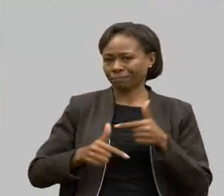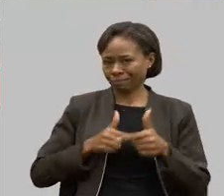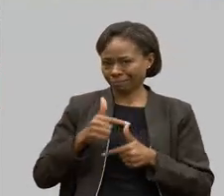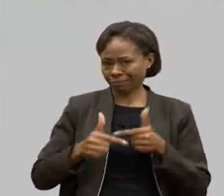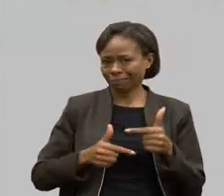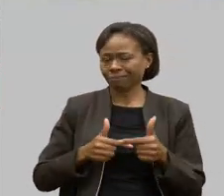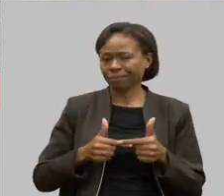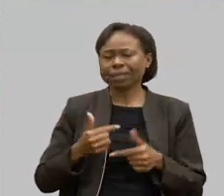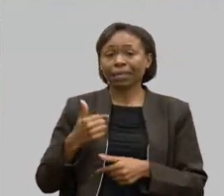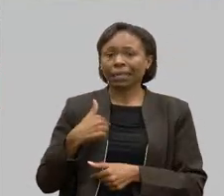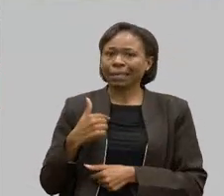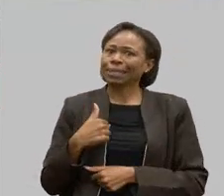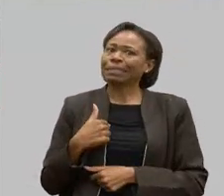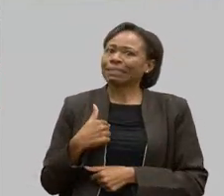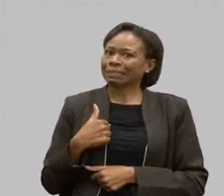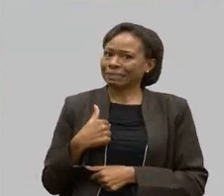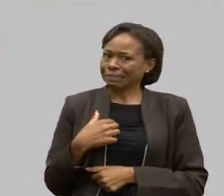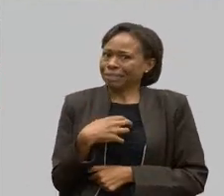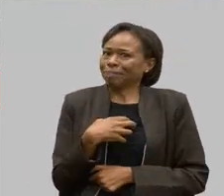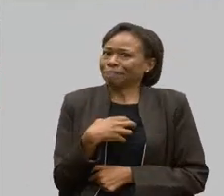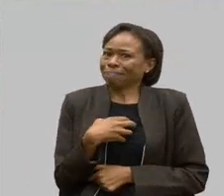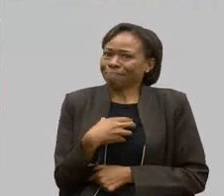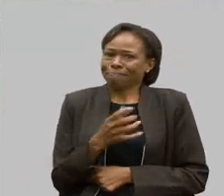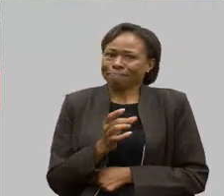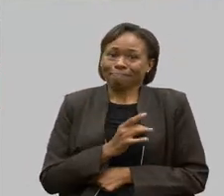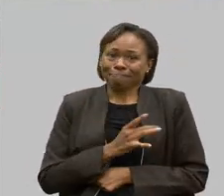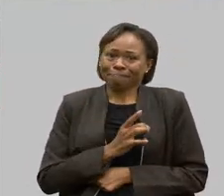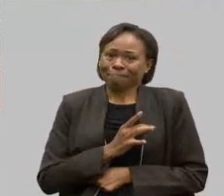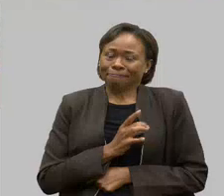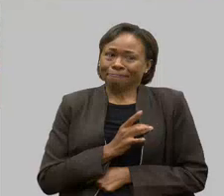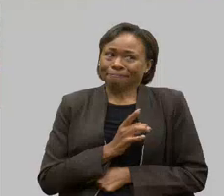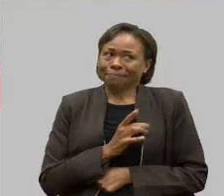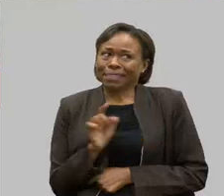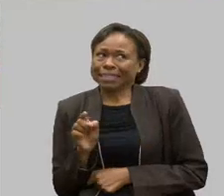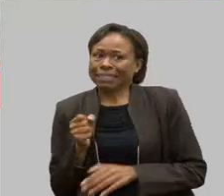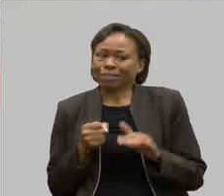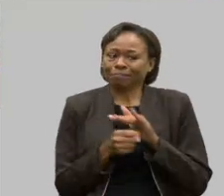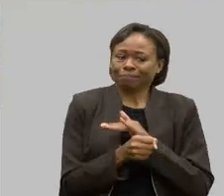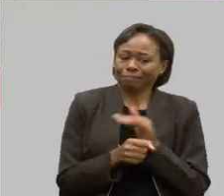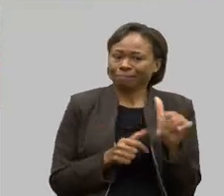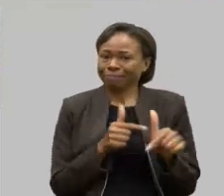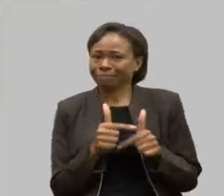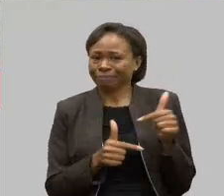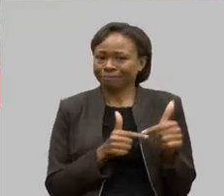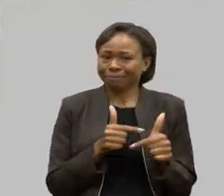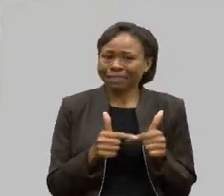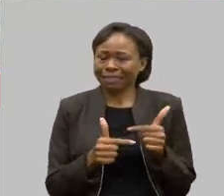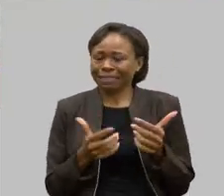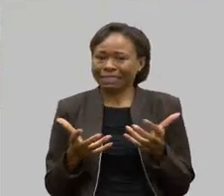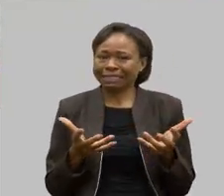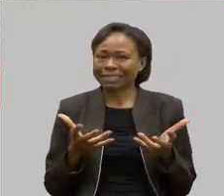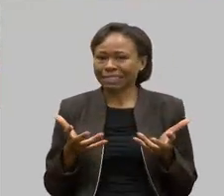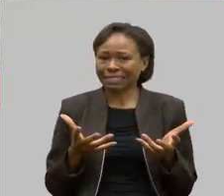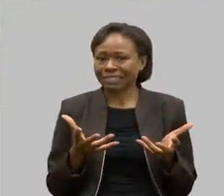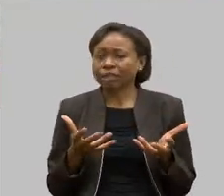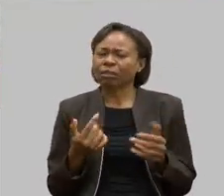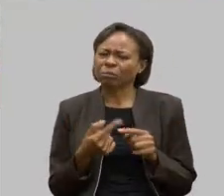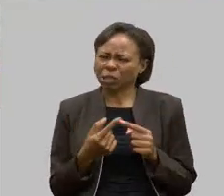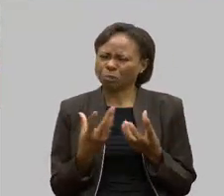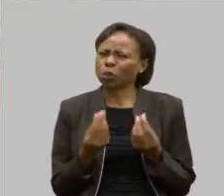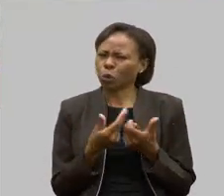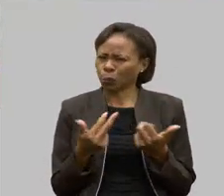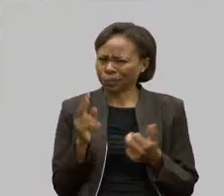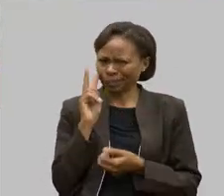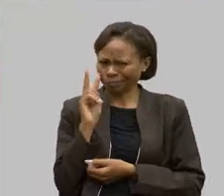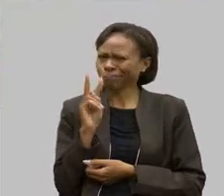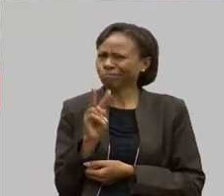eu tinha muito medo até dele ir para o mercado de trabalho. Por muita coisa que a gente vê